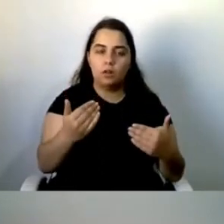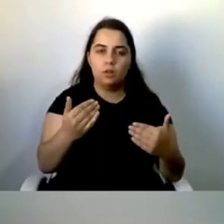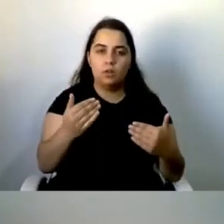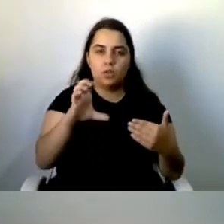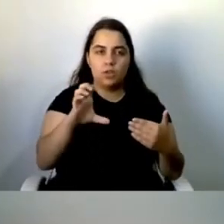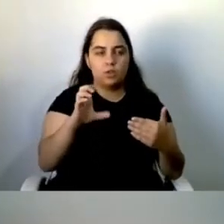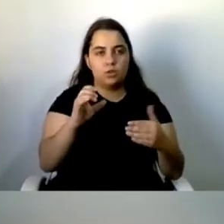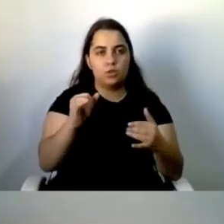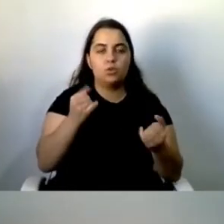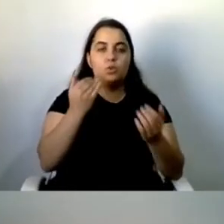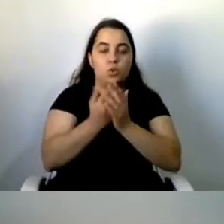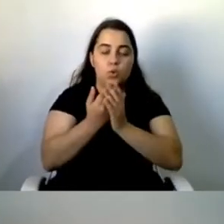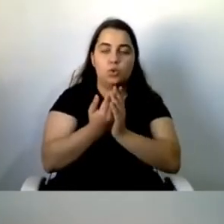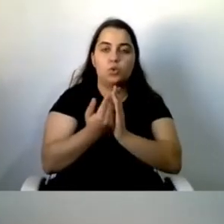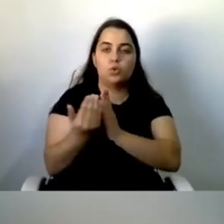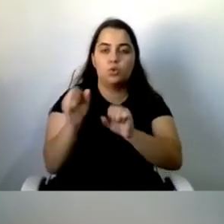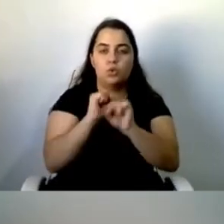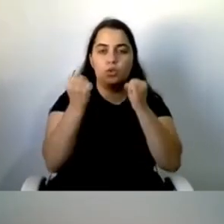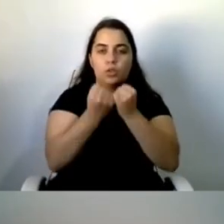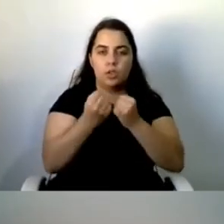Coimbra, a presença de todos.